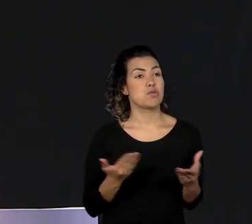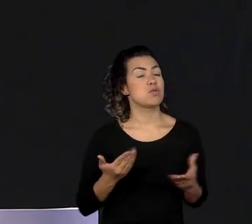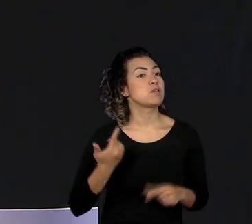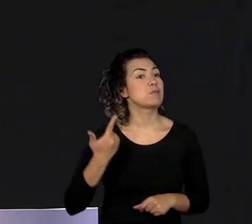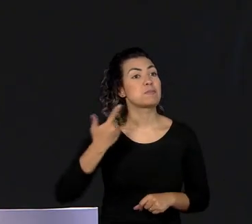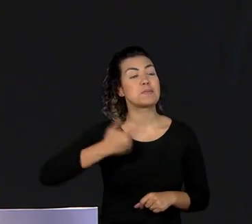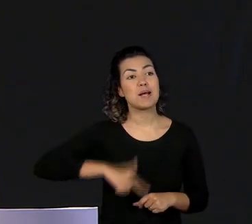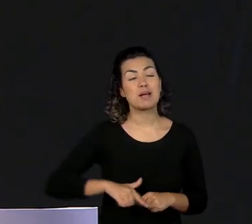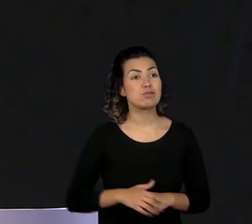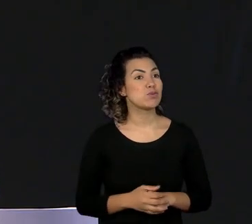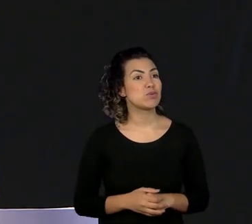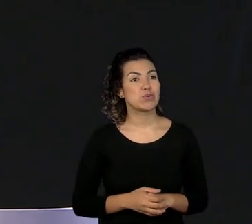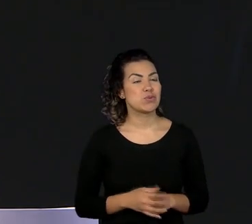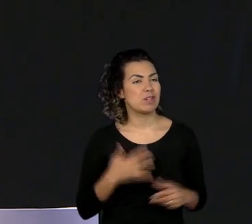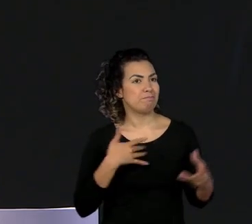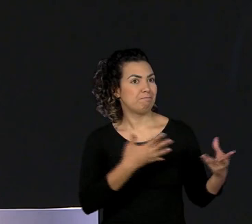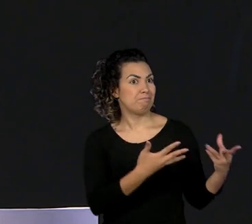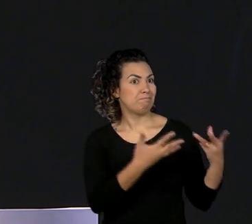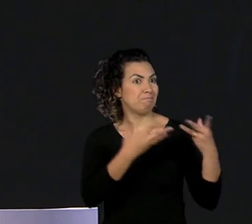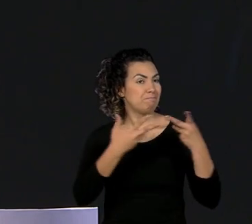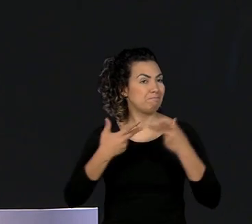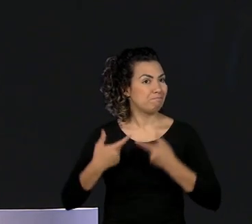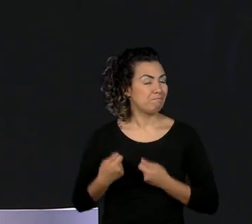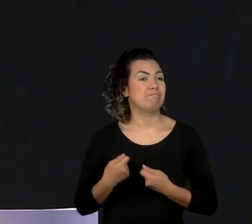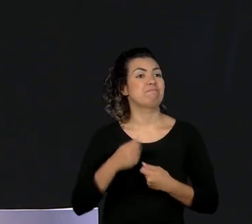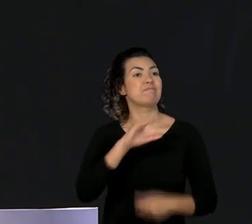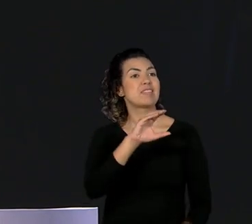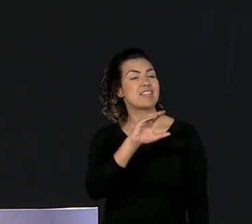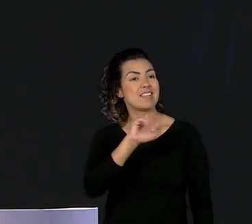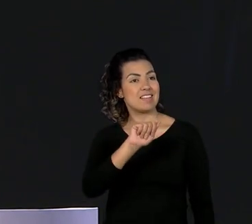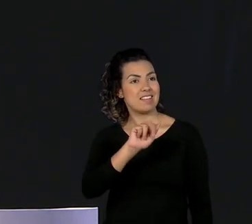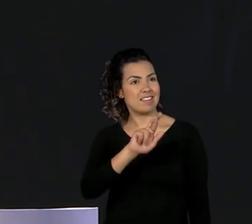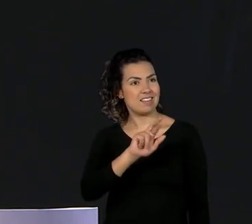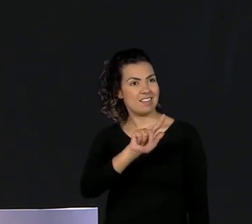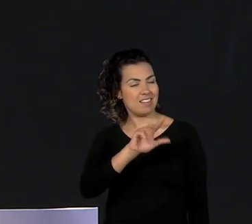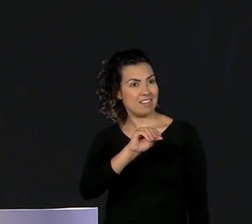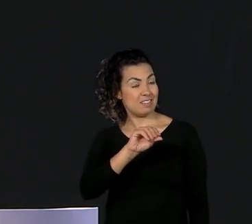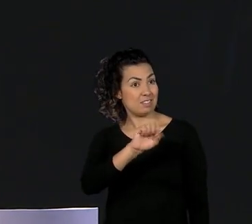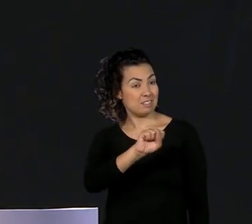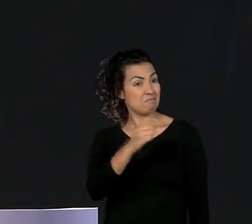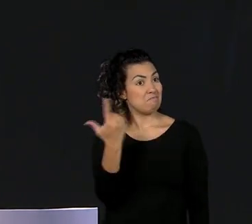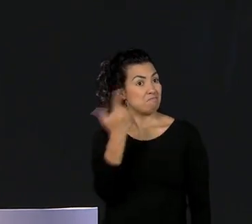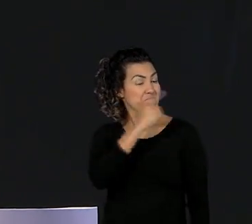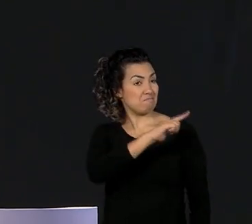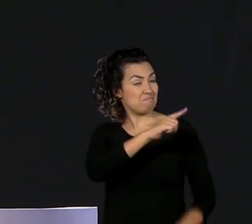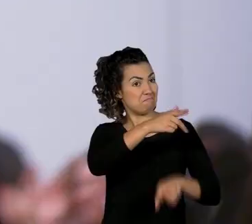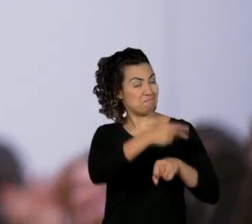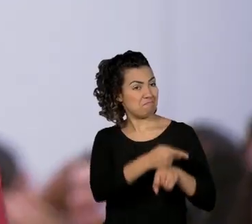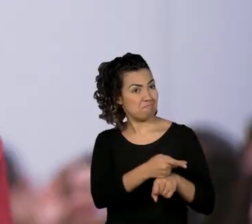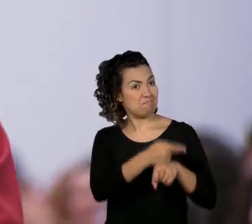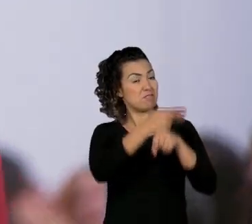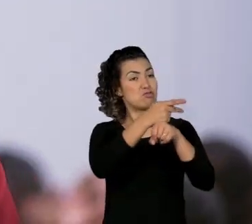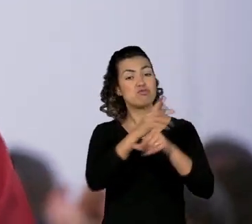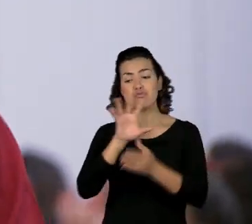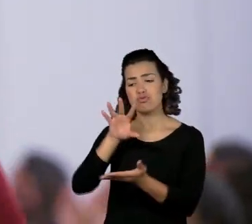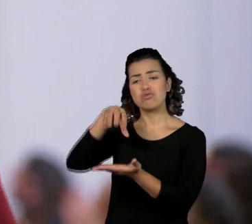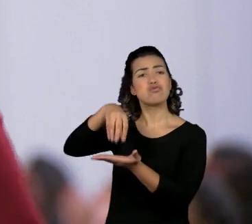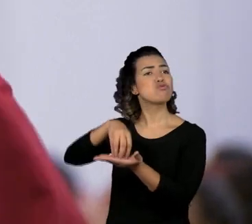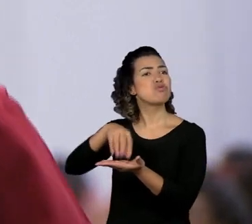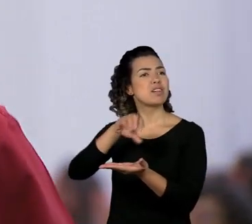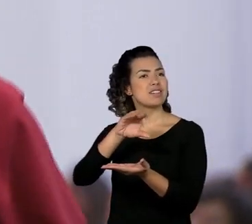o analista Carlos de Araújo Otelac, indicado pelo CELPARC